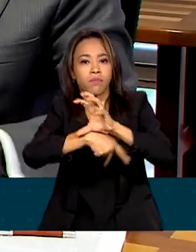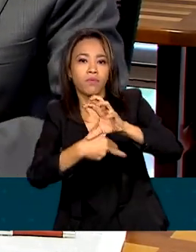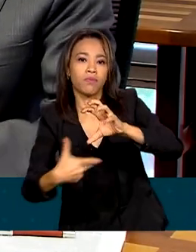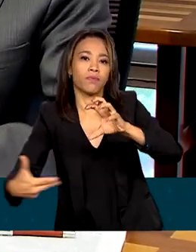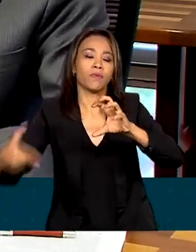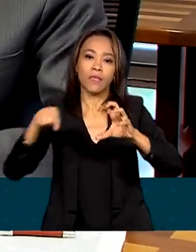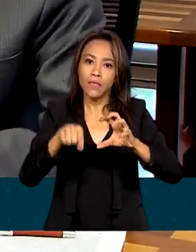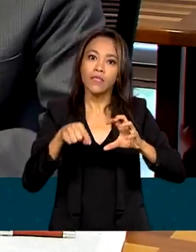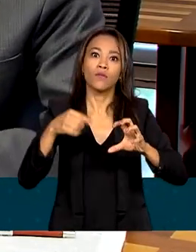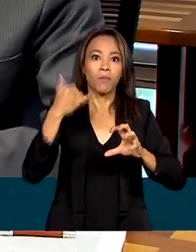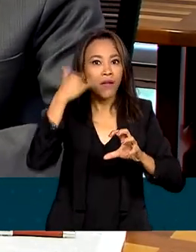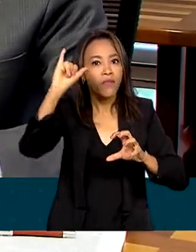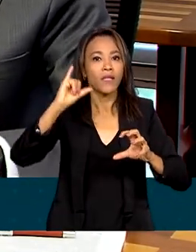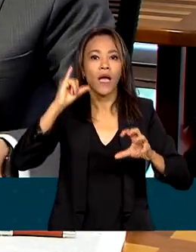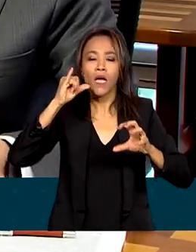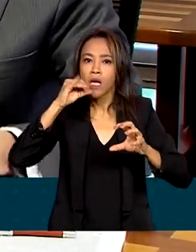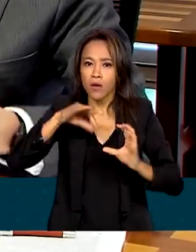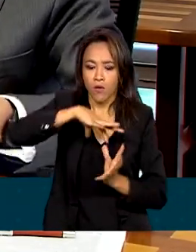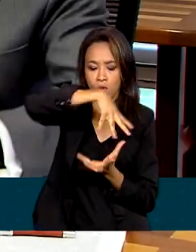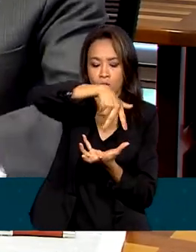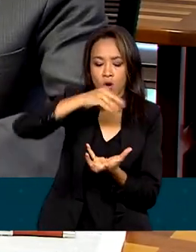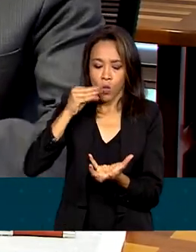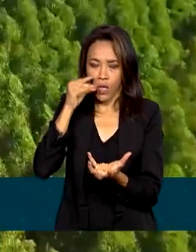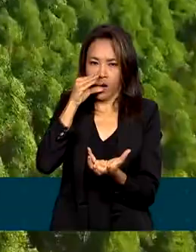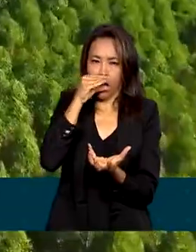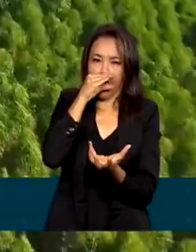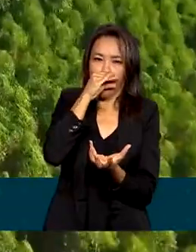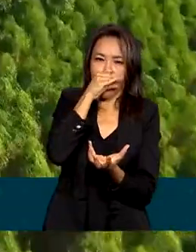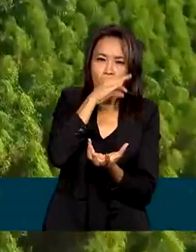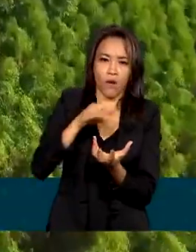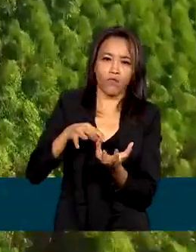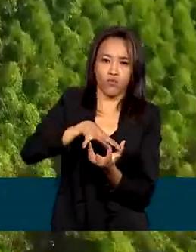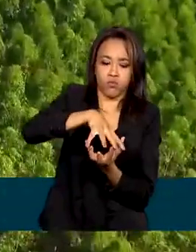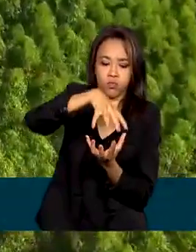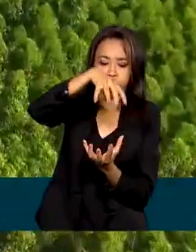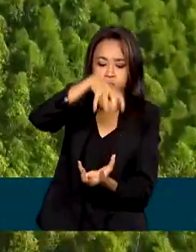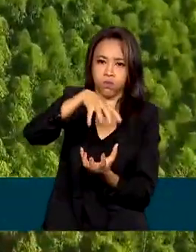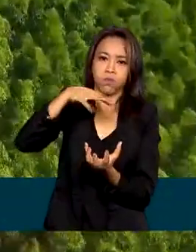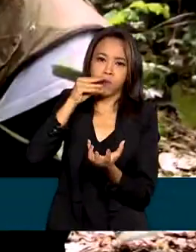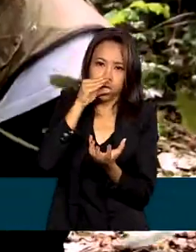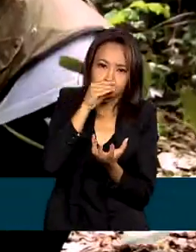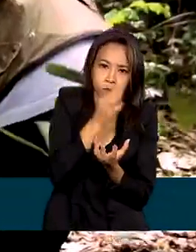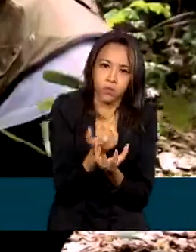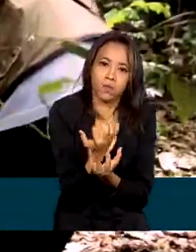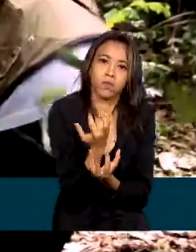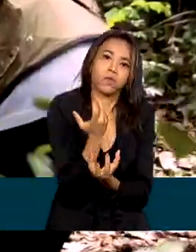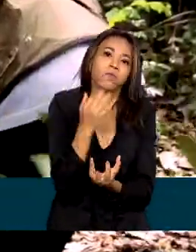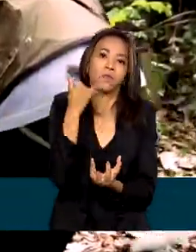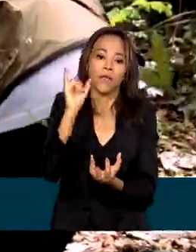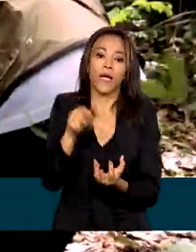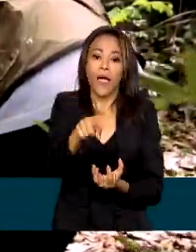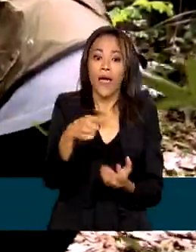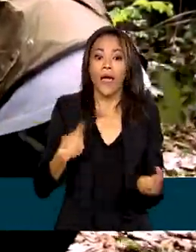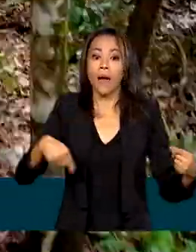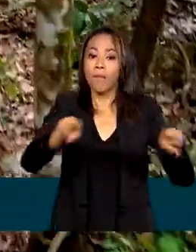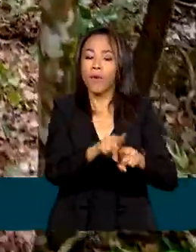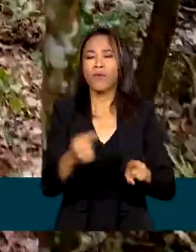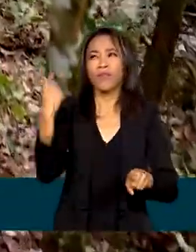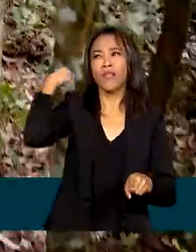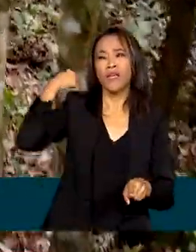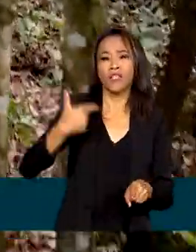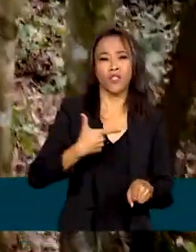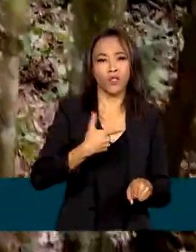temperatura global. A Noruega é a principal doadora do Fundo Ambiental desde 2008, quando